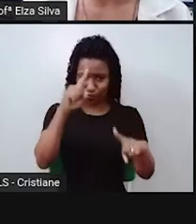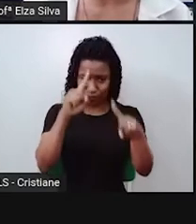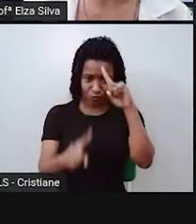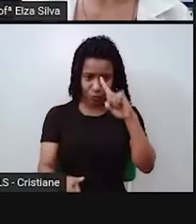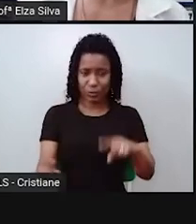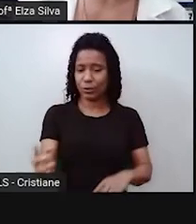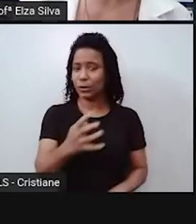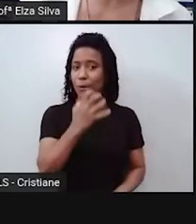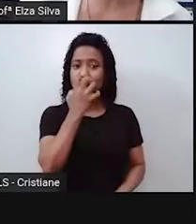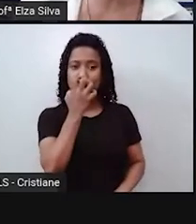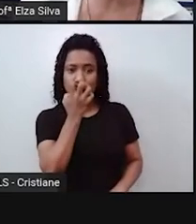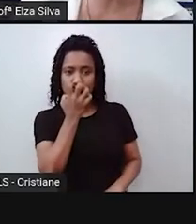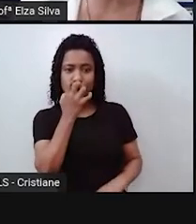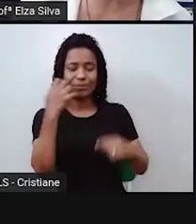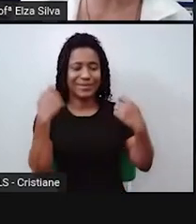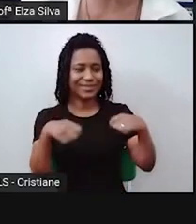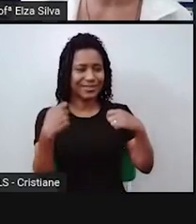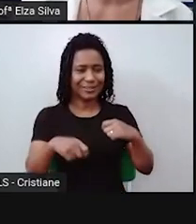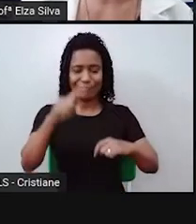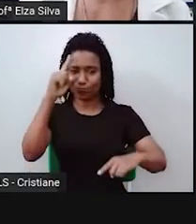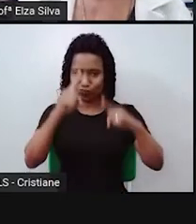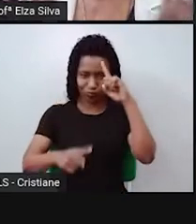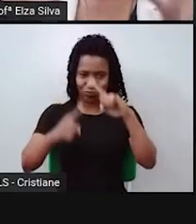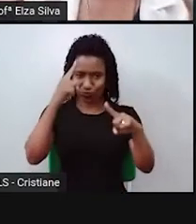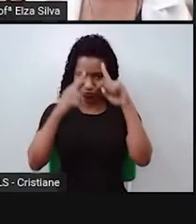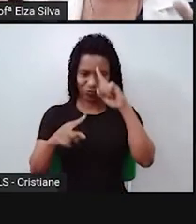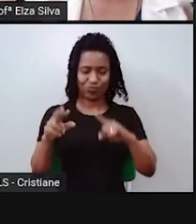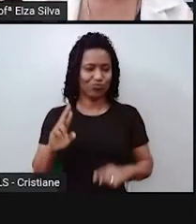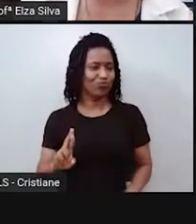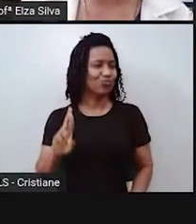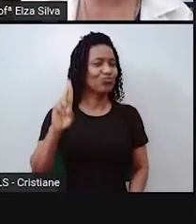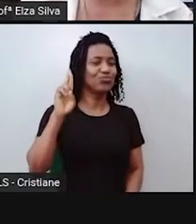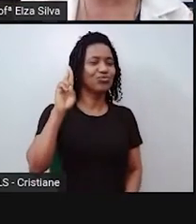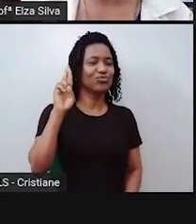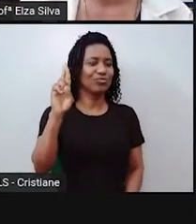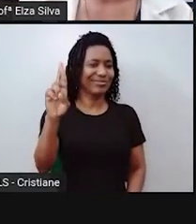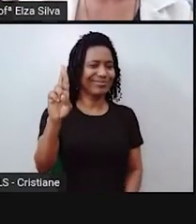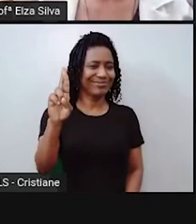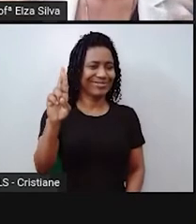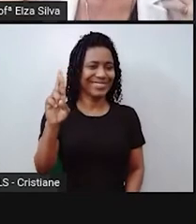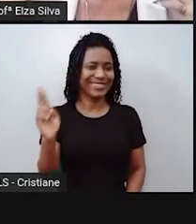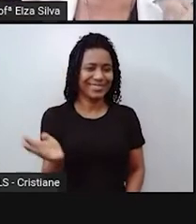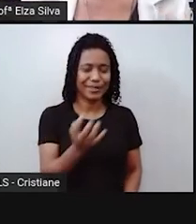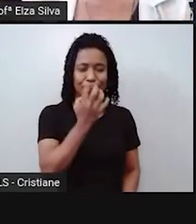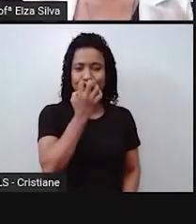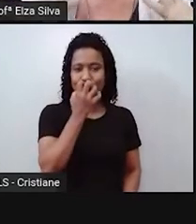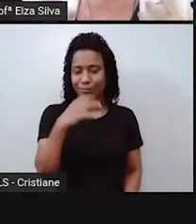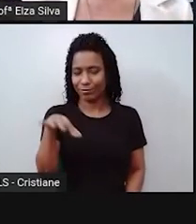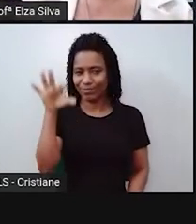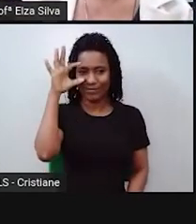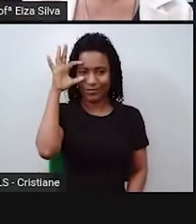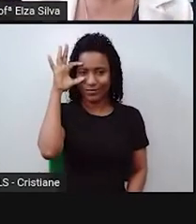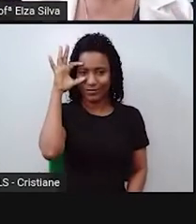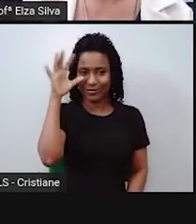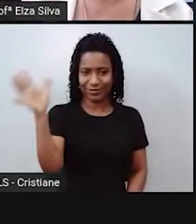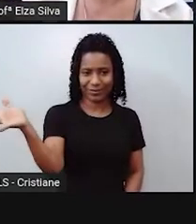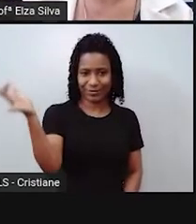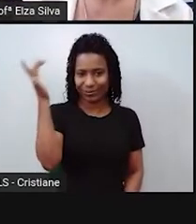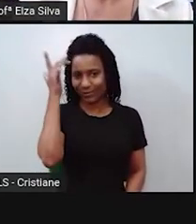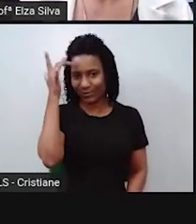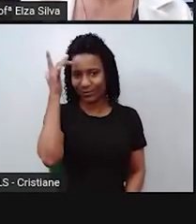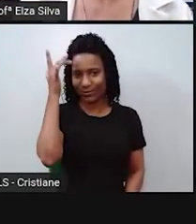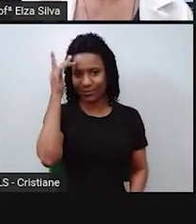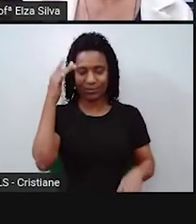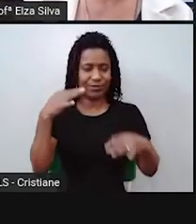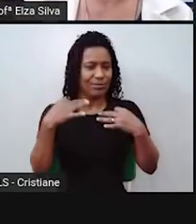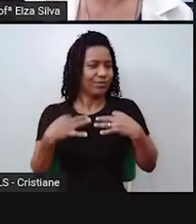Olha para esse cachorrinho que bonitinho, não é? Intelectualizado de óculos, já todo vestido com postura